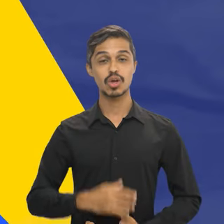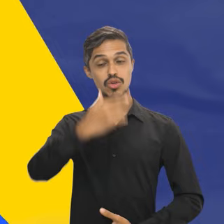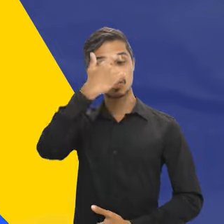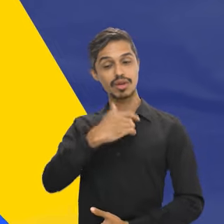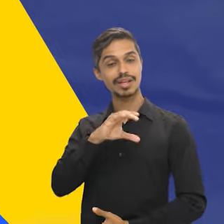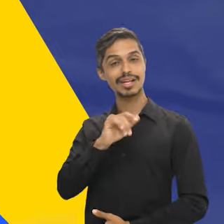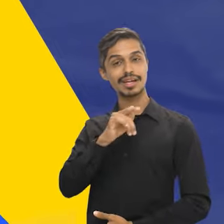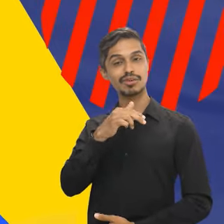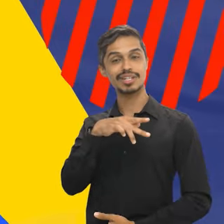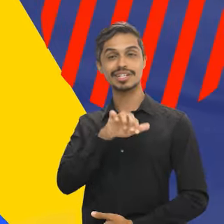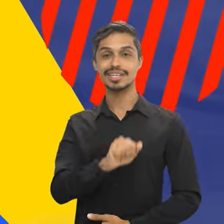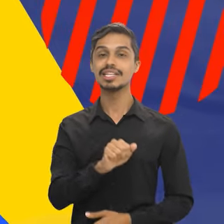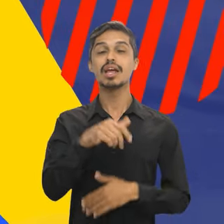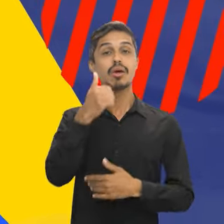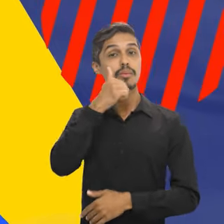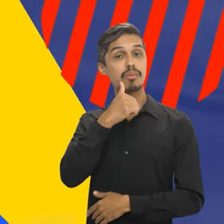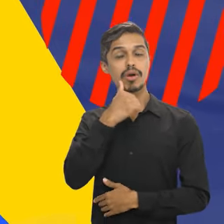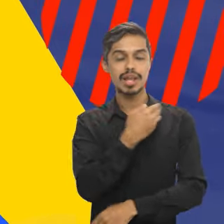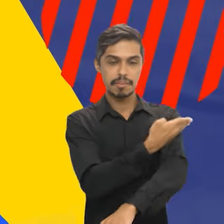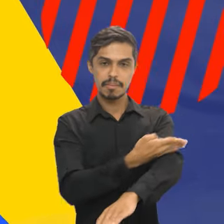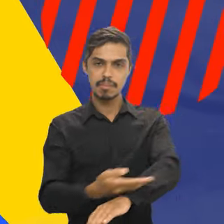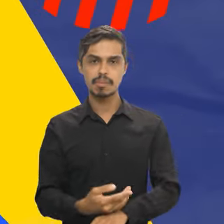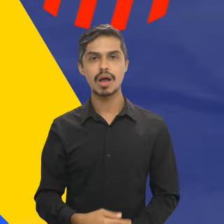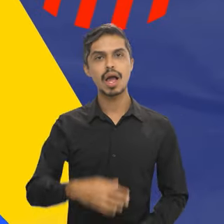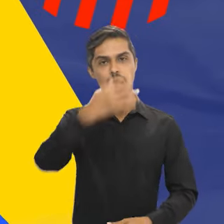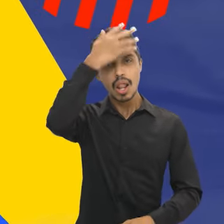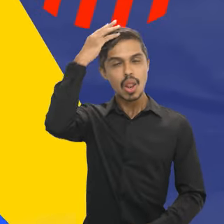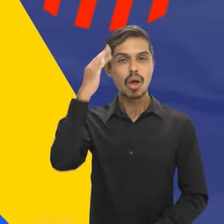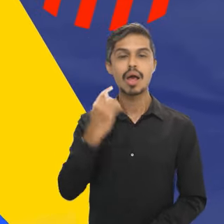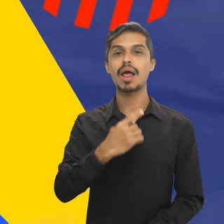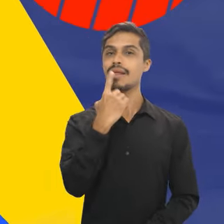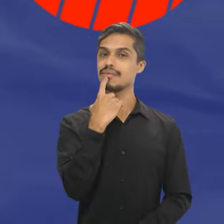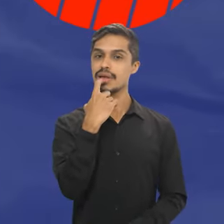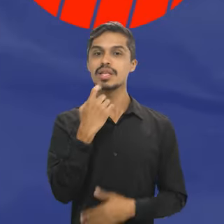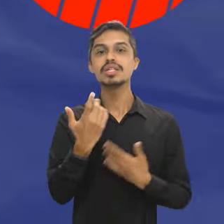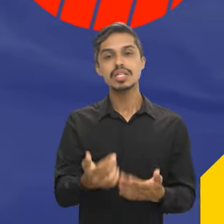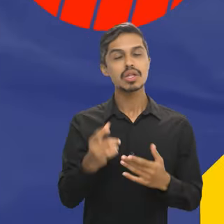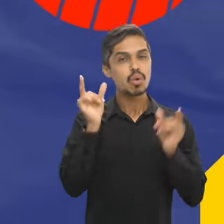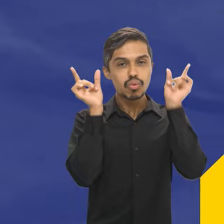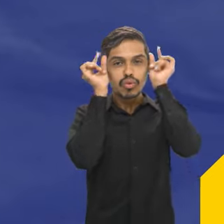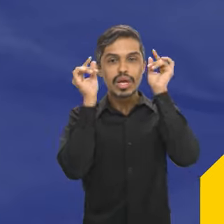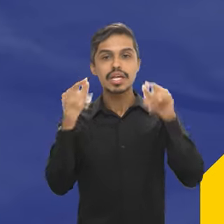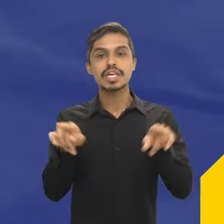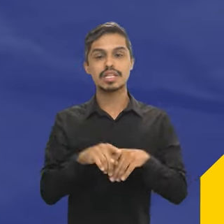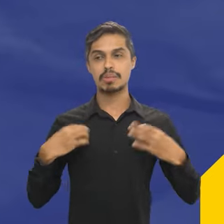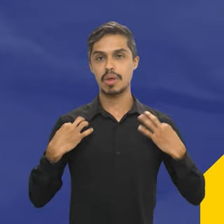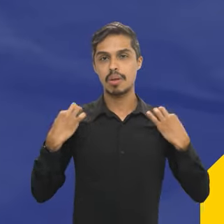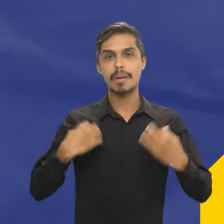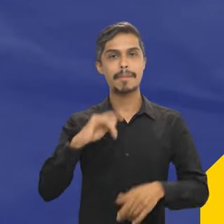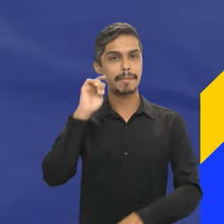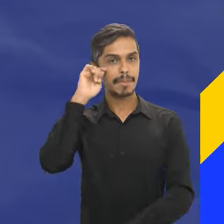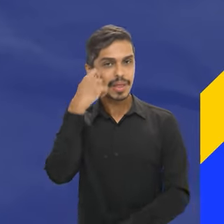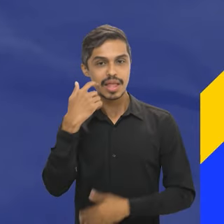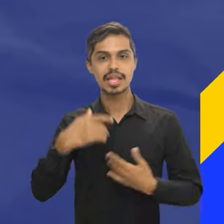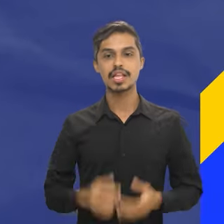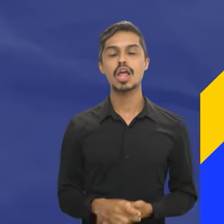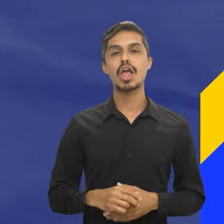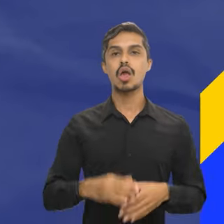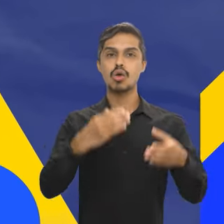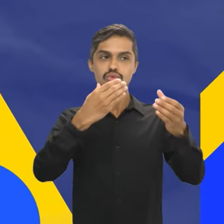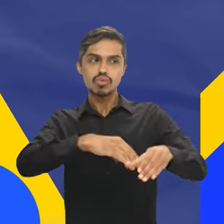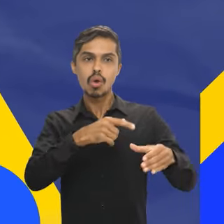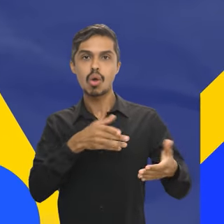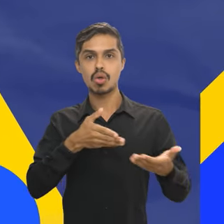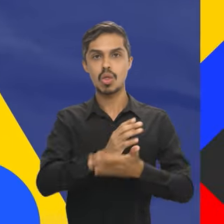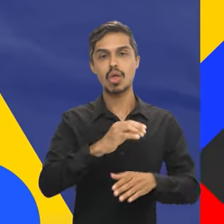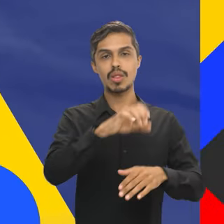Eu sou Carolina Monteiro, mulher de pele branca, cabelos ruivos e curtos e estou vestindo uma blusa preta. Sou jornalista, concursada da empresa